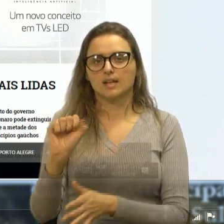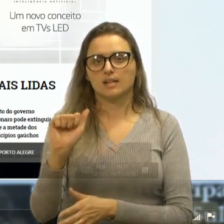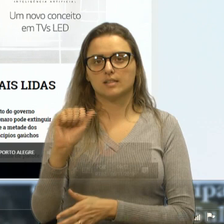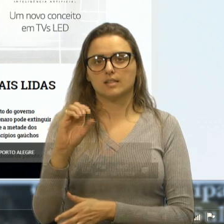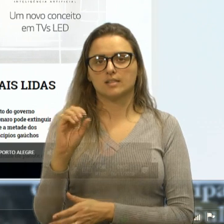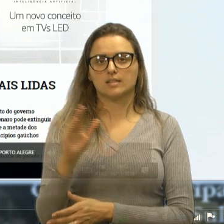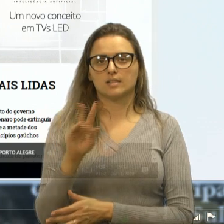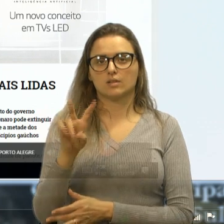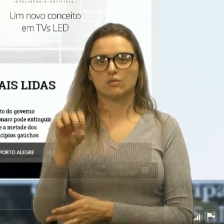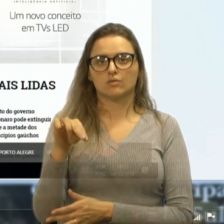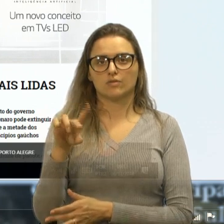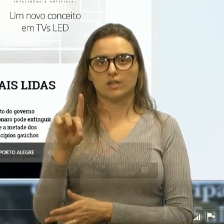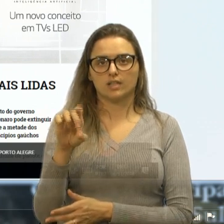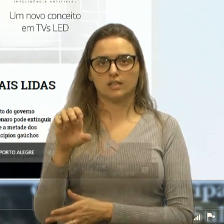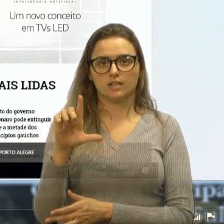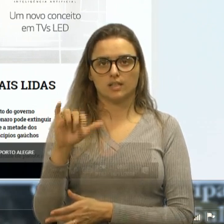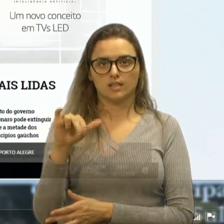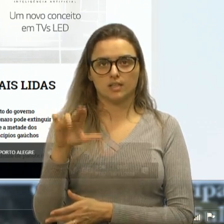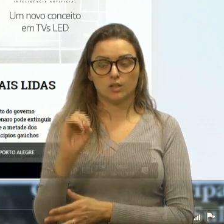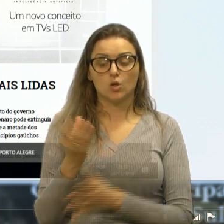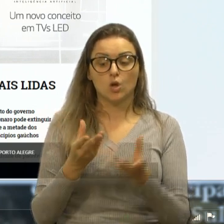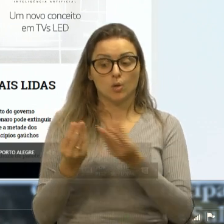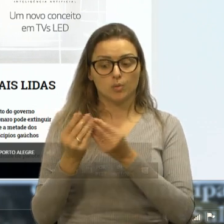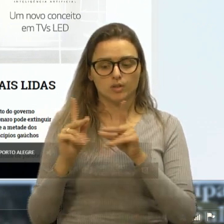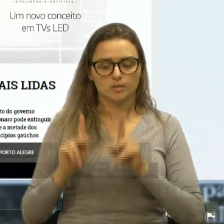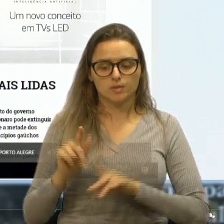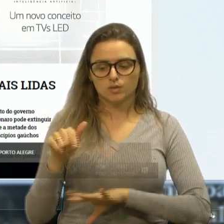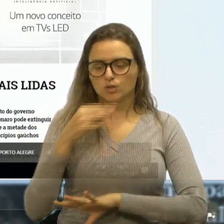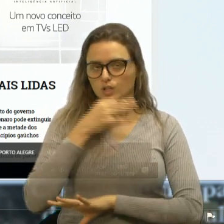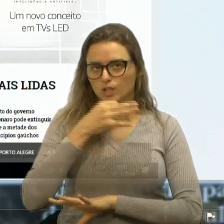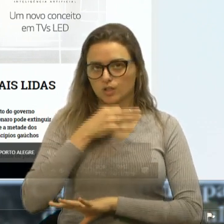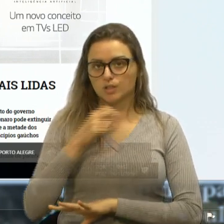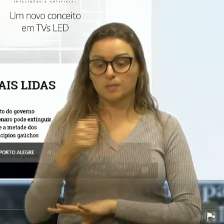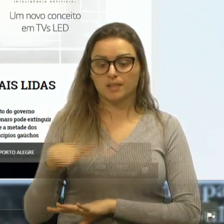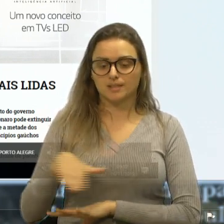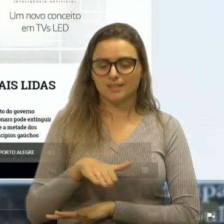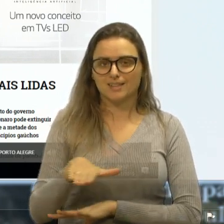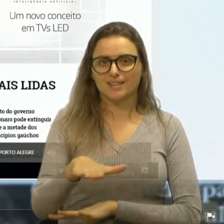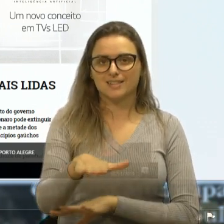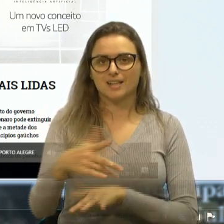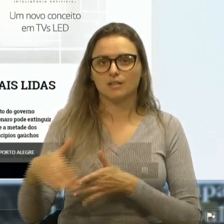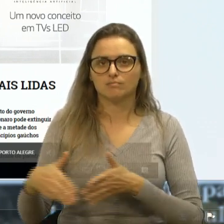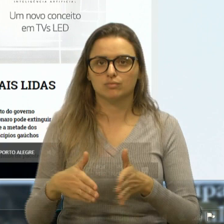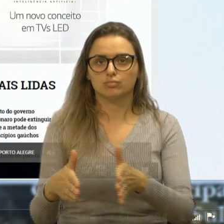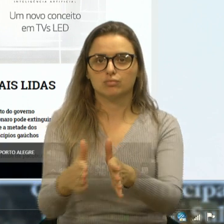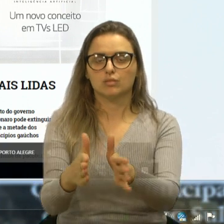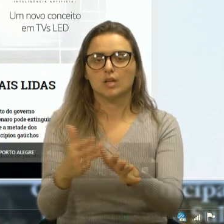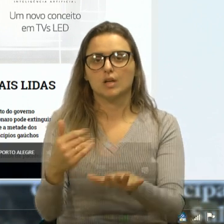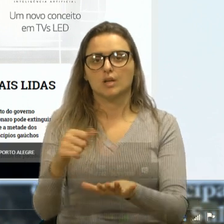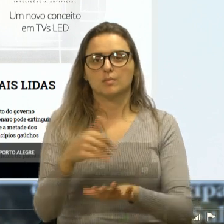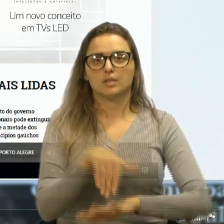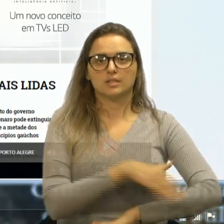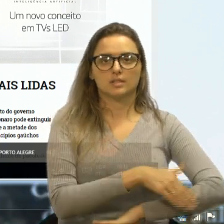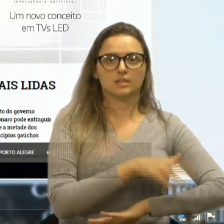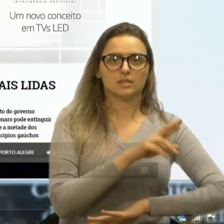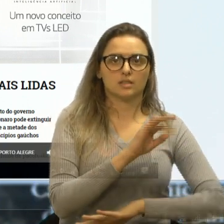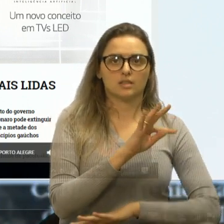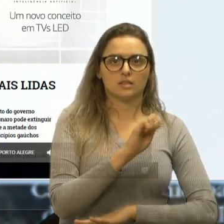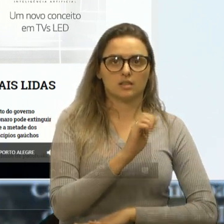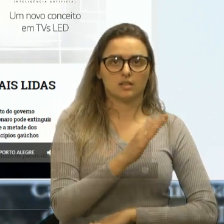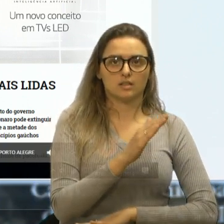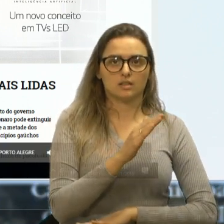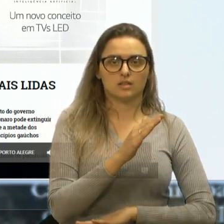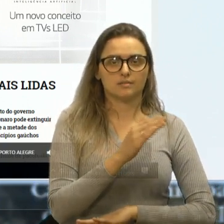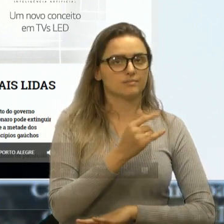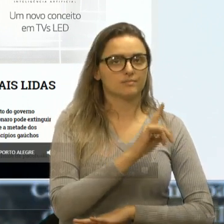pessoas caxinhas precisam para trabalhar a questão da Rota do Sol, da